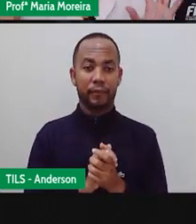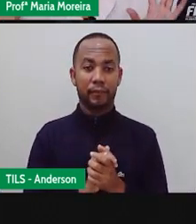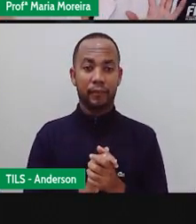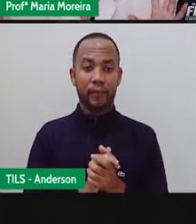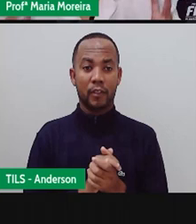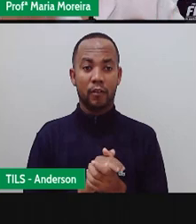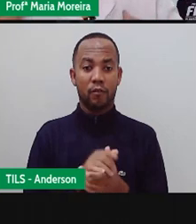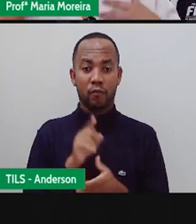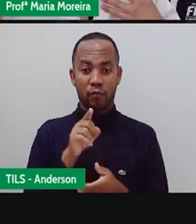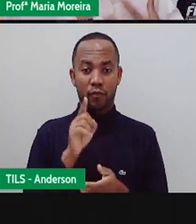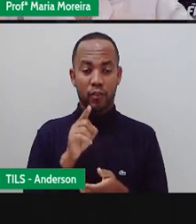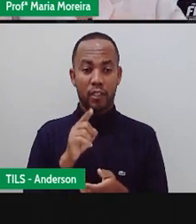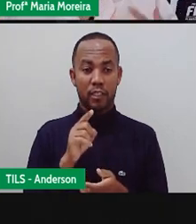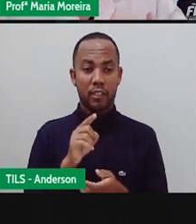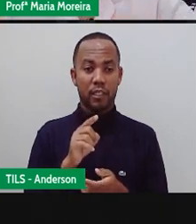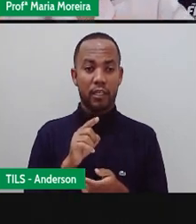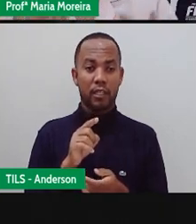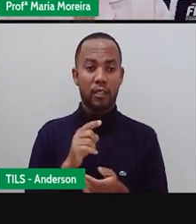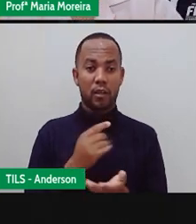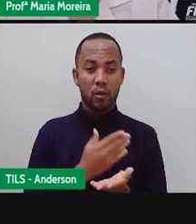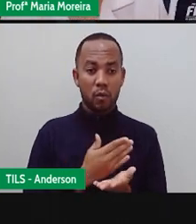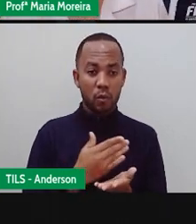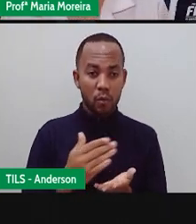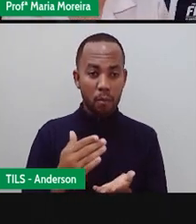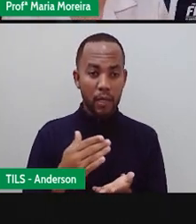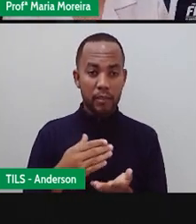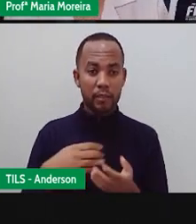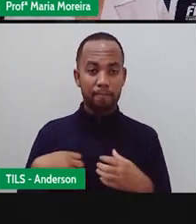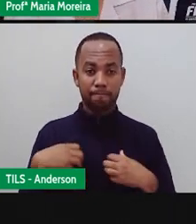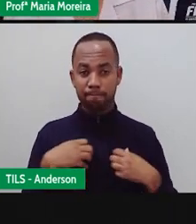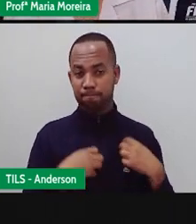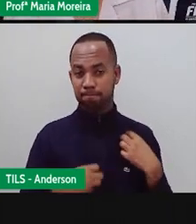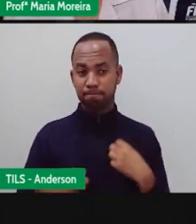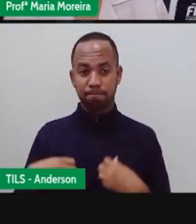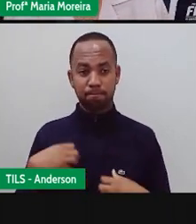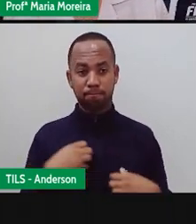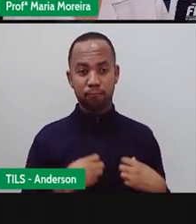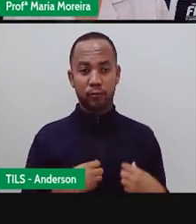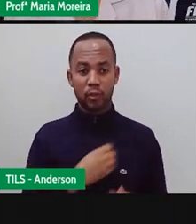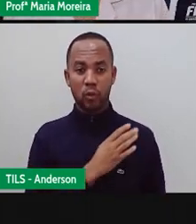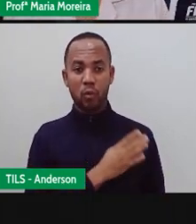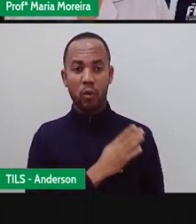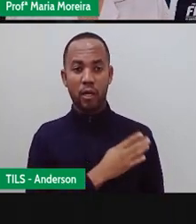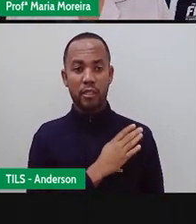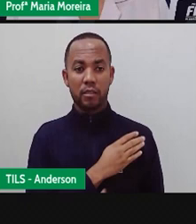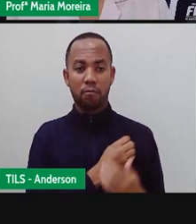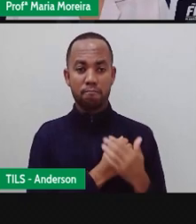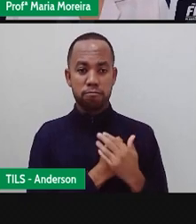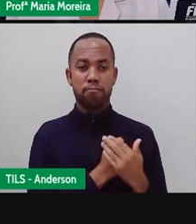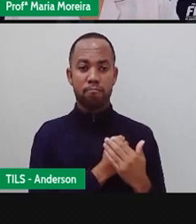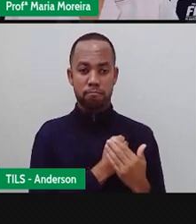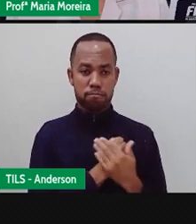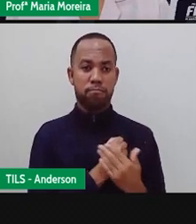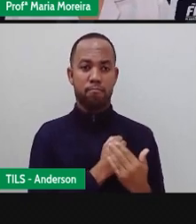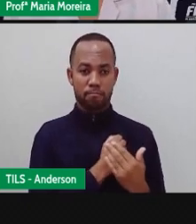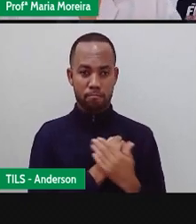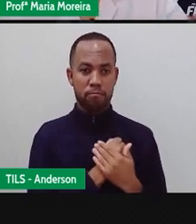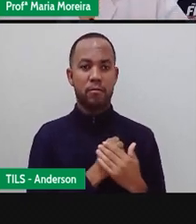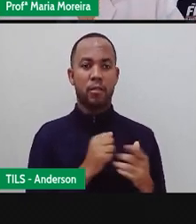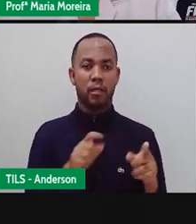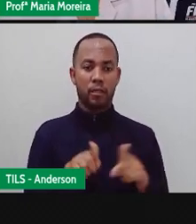já começa a ficar agitado também, porque o seu coração acelera um pouco mais. Então, a Pró tá aqui para